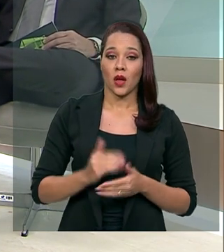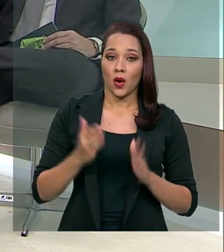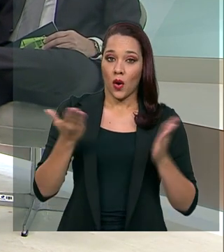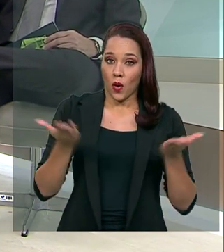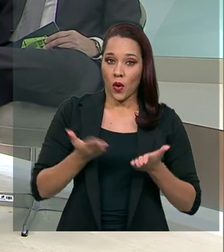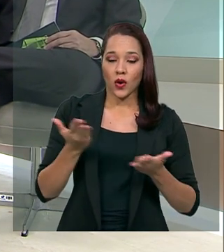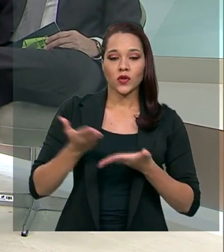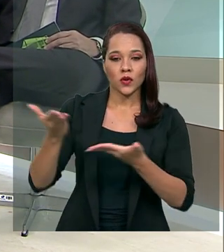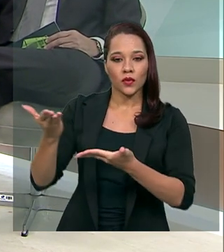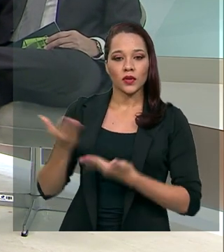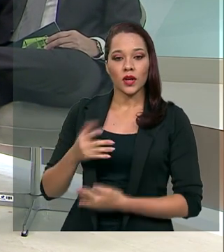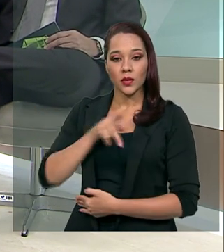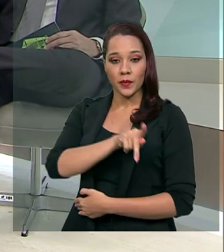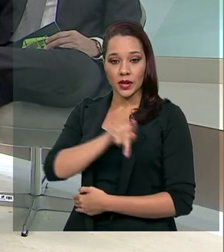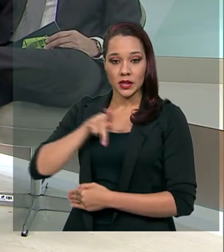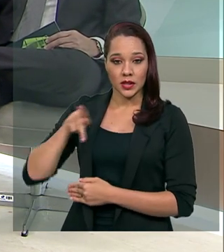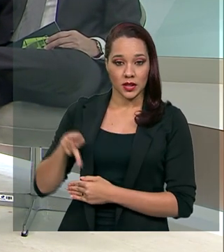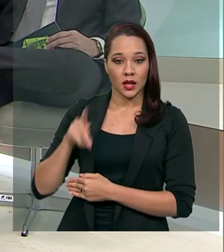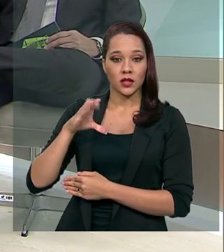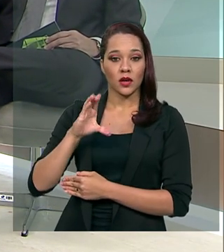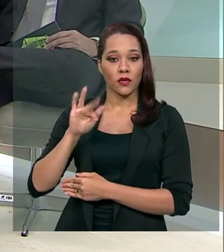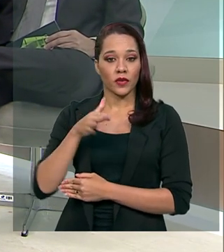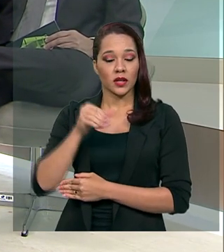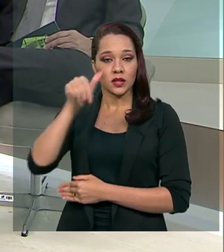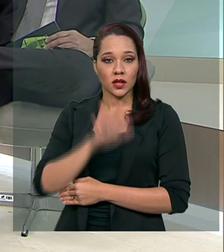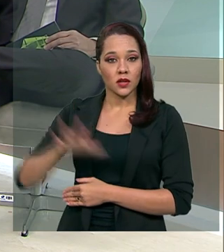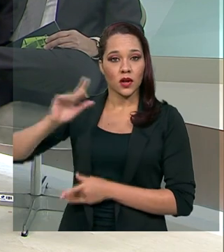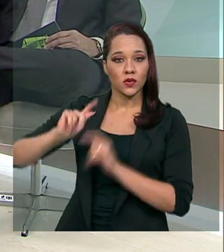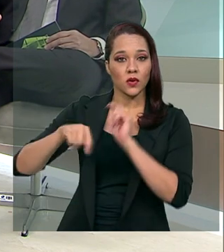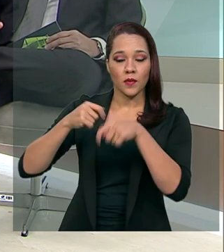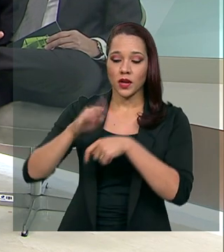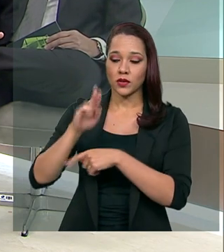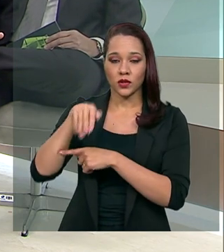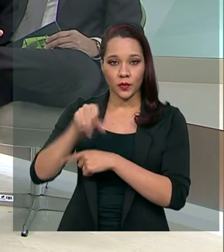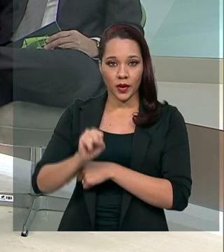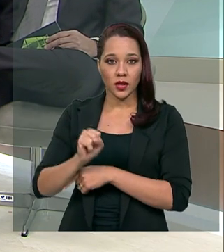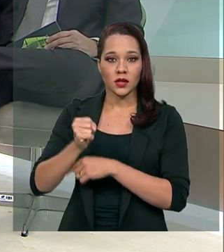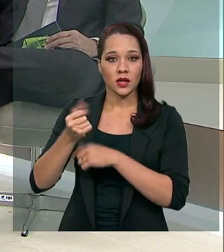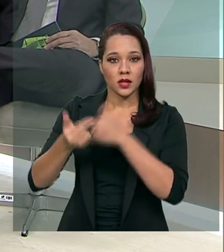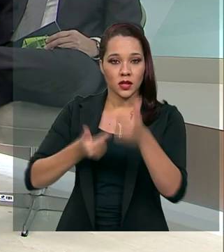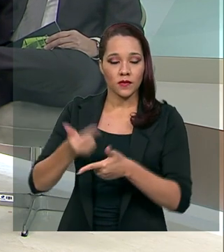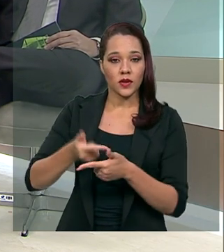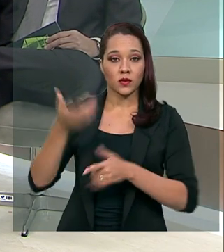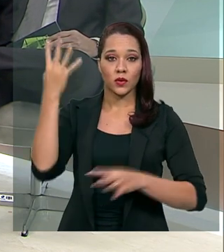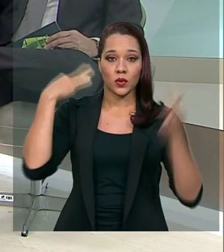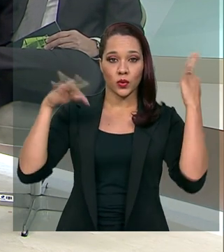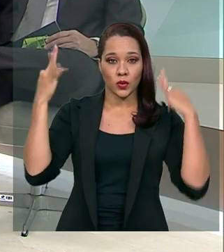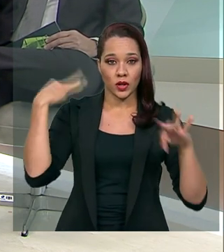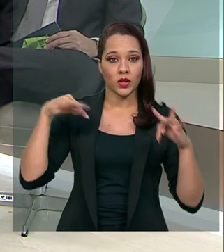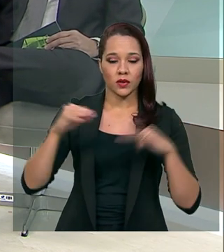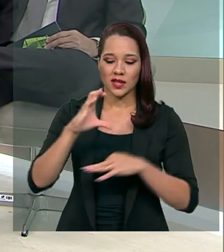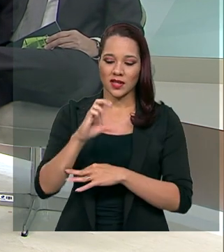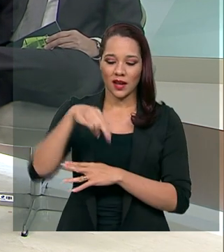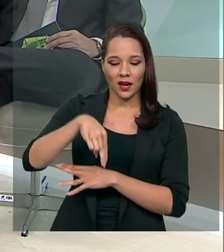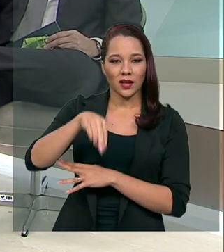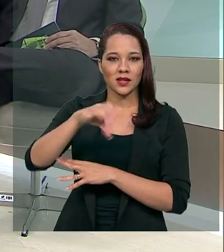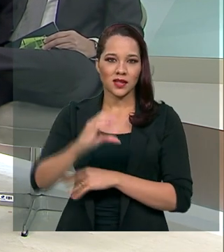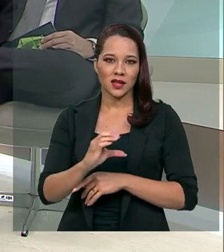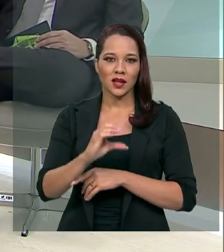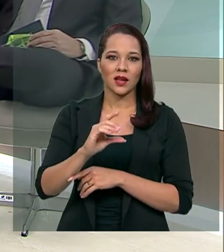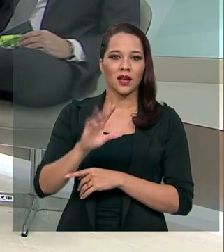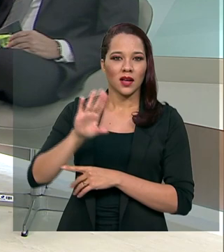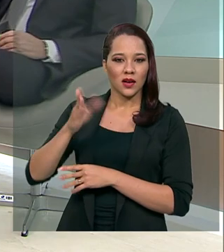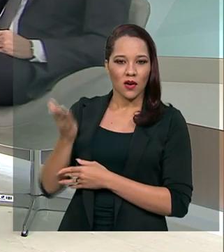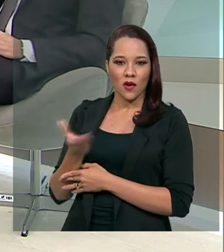nosso convidado é o presidente da Confederação Nacional do Comércio de Bens, Serviços e Turismo, CNC José Roberto